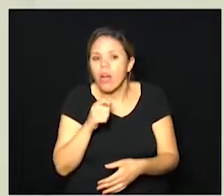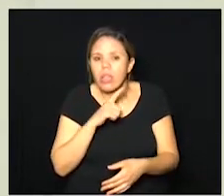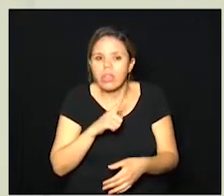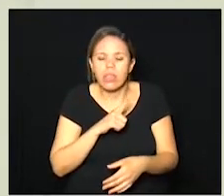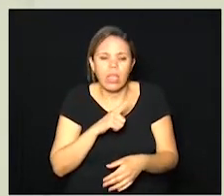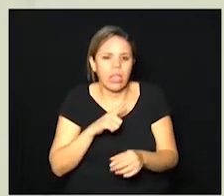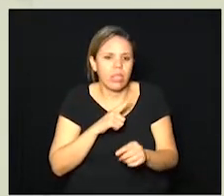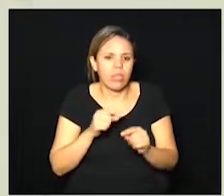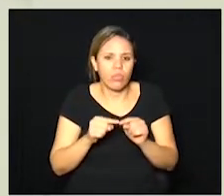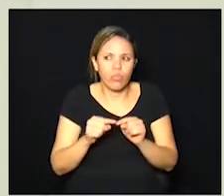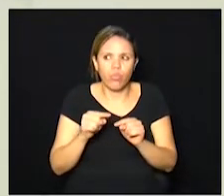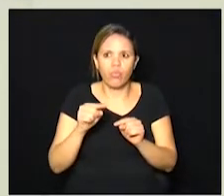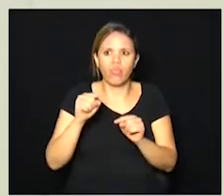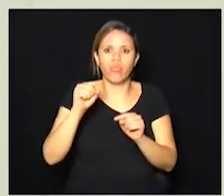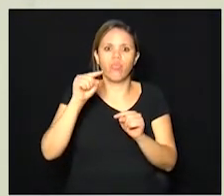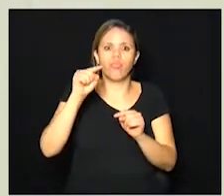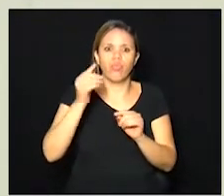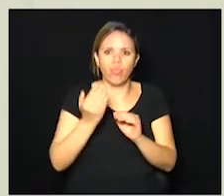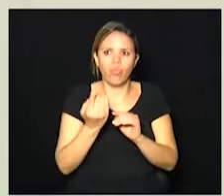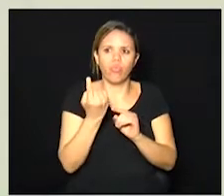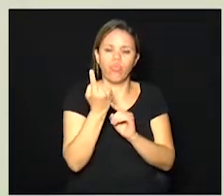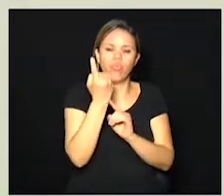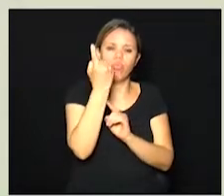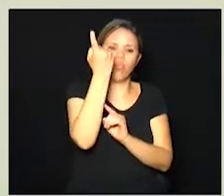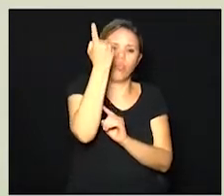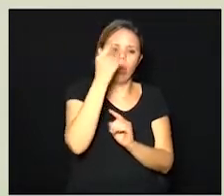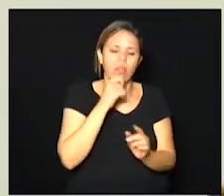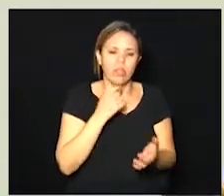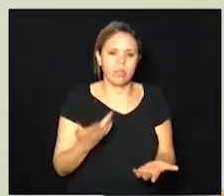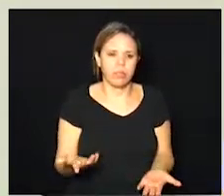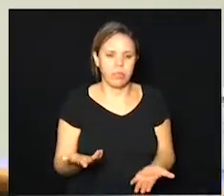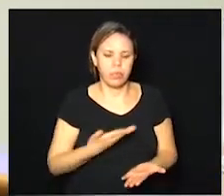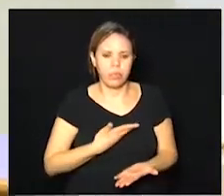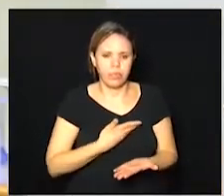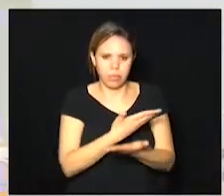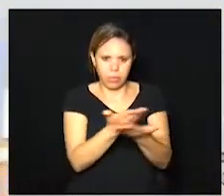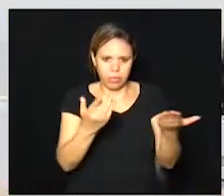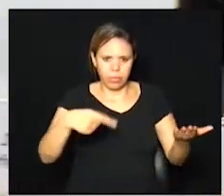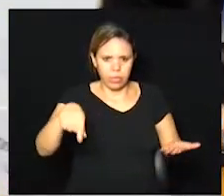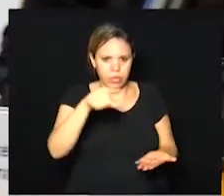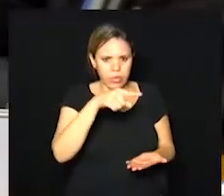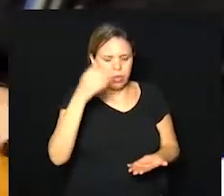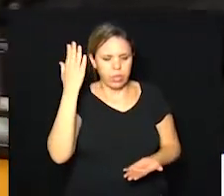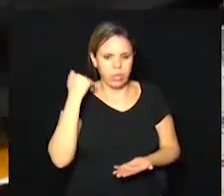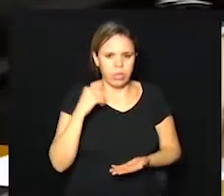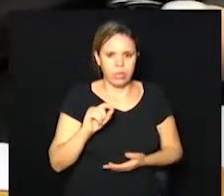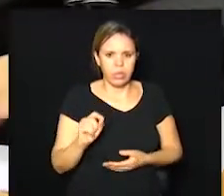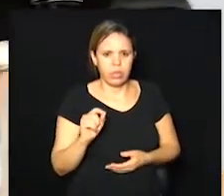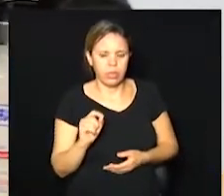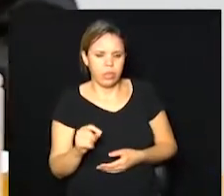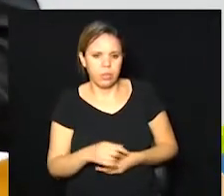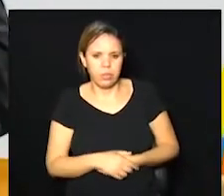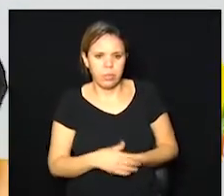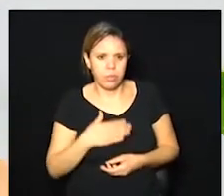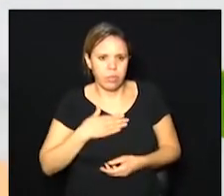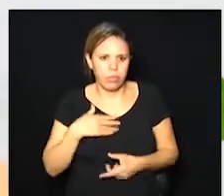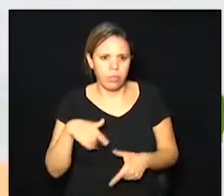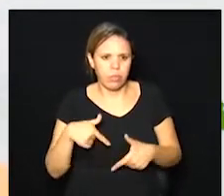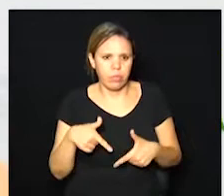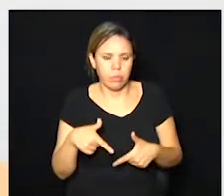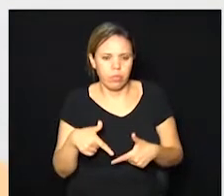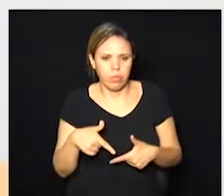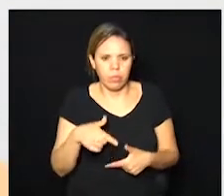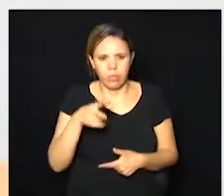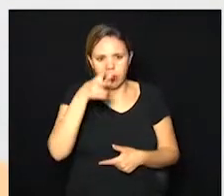número que ainda está crescendo meus amigos vocês sabem que além da minha função como